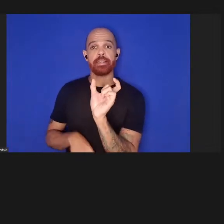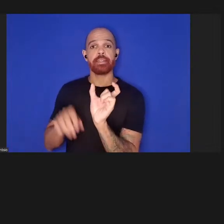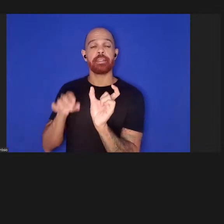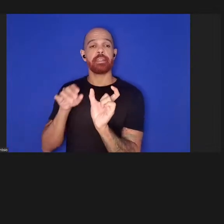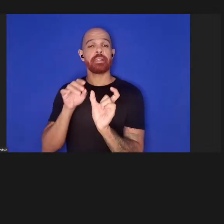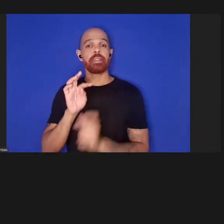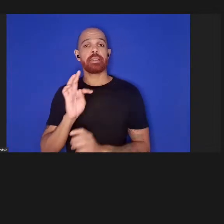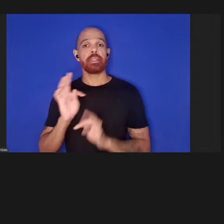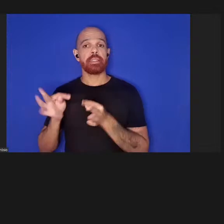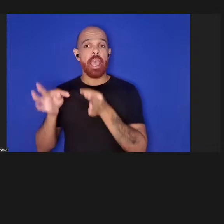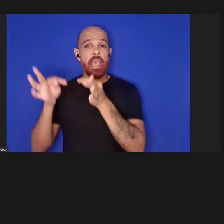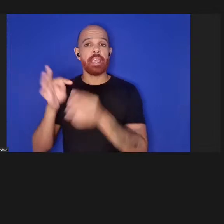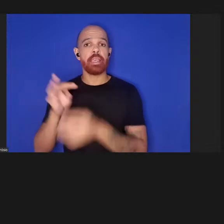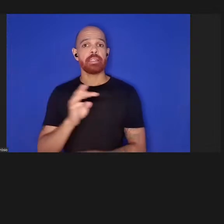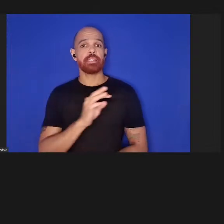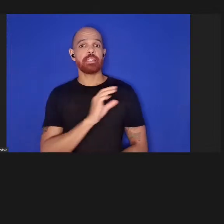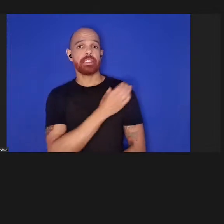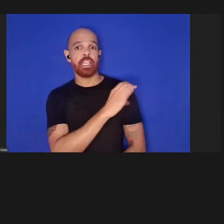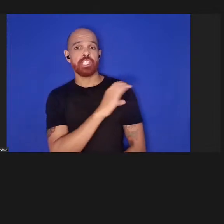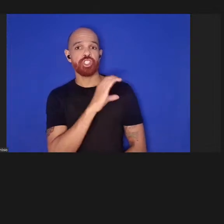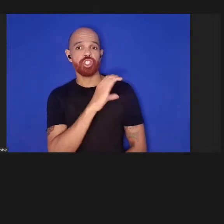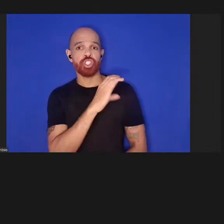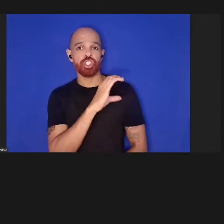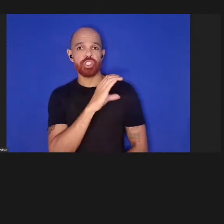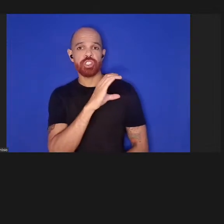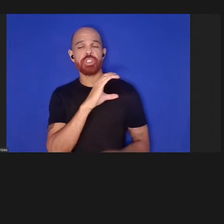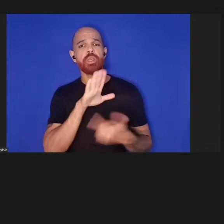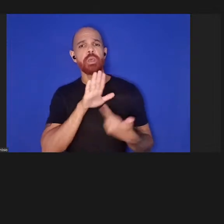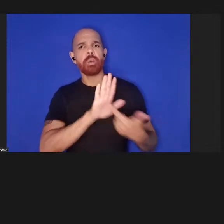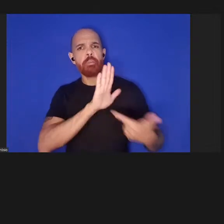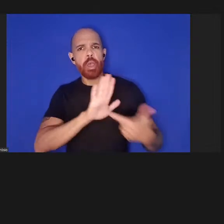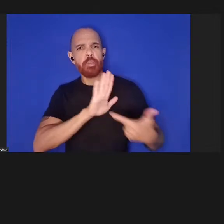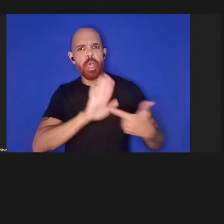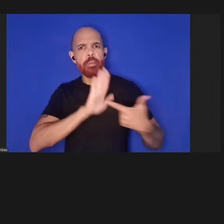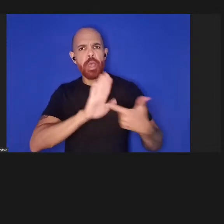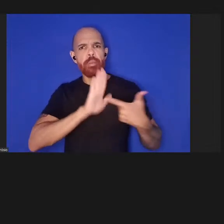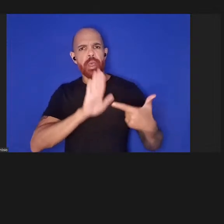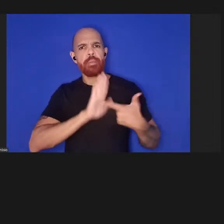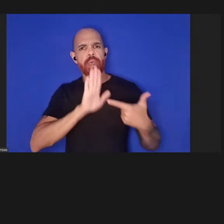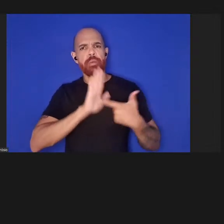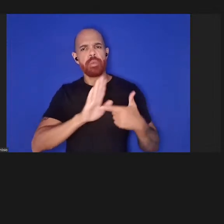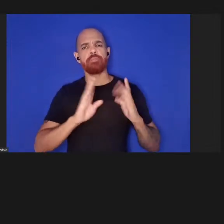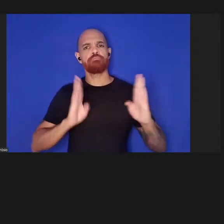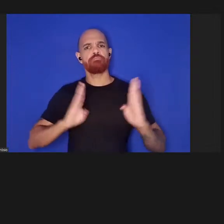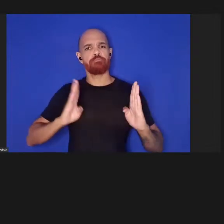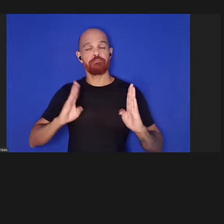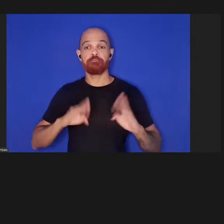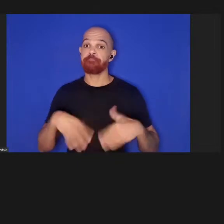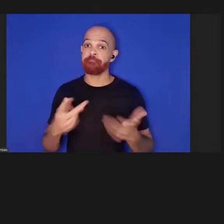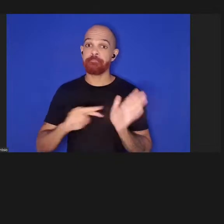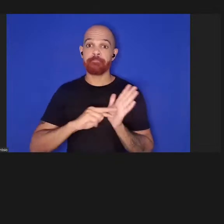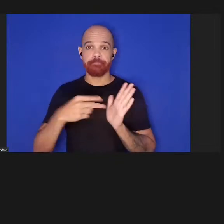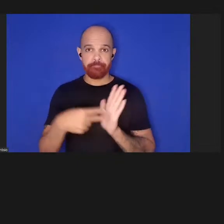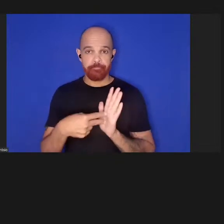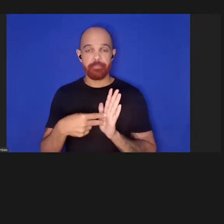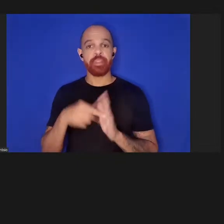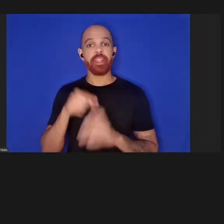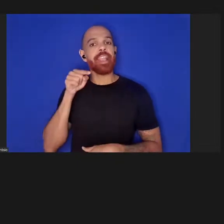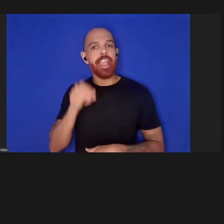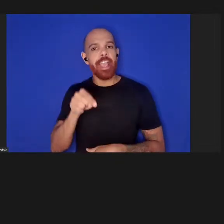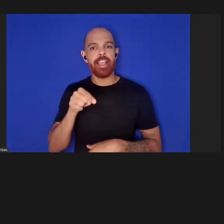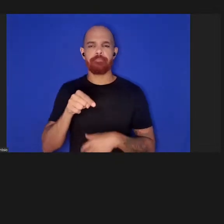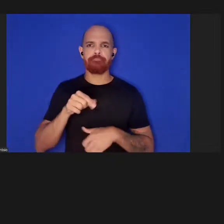quanto a que o público foi exposto nesse último período. Ou seja, essa foi uma grande